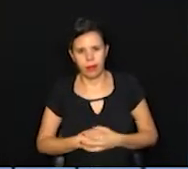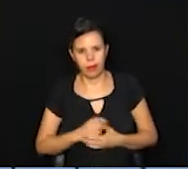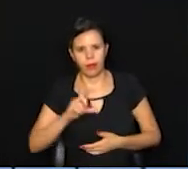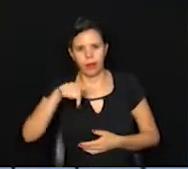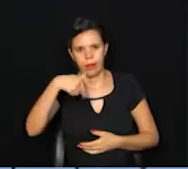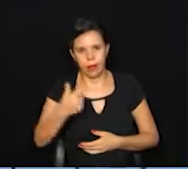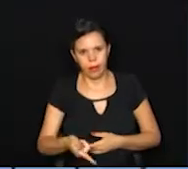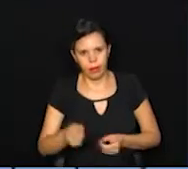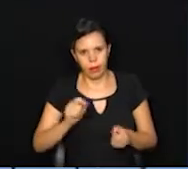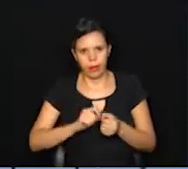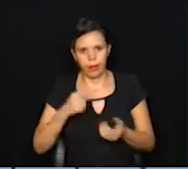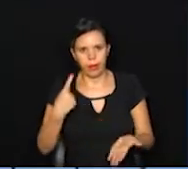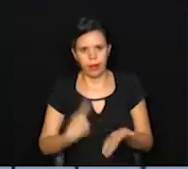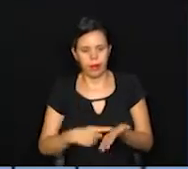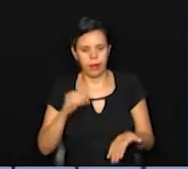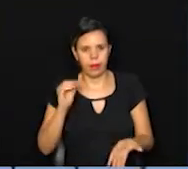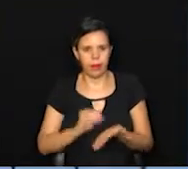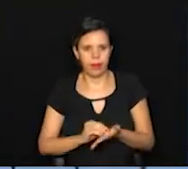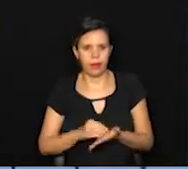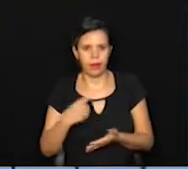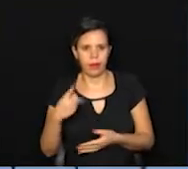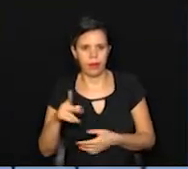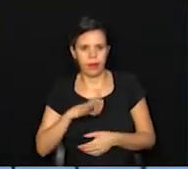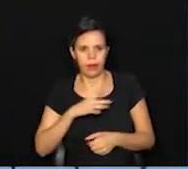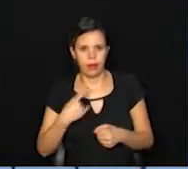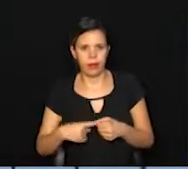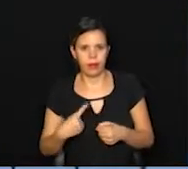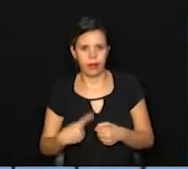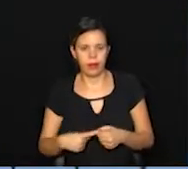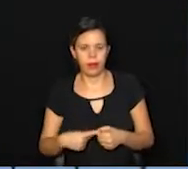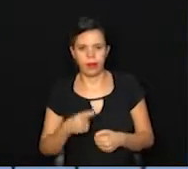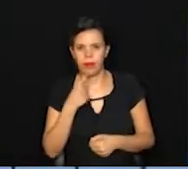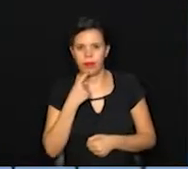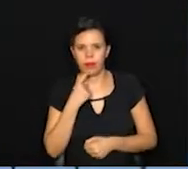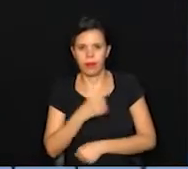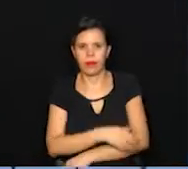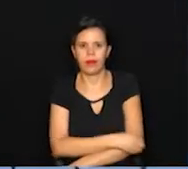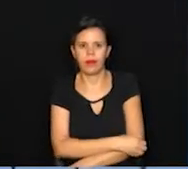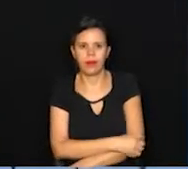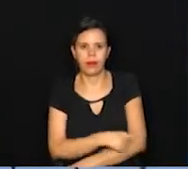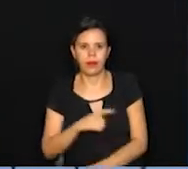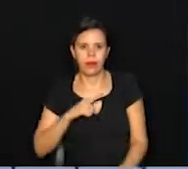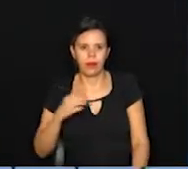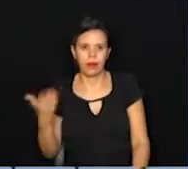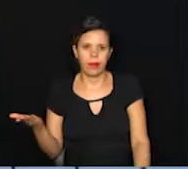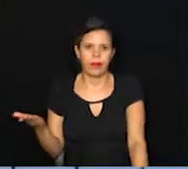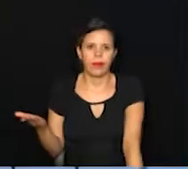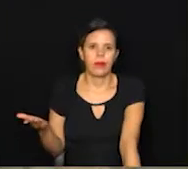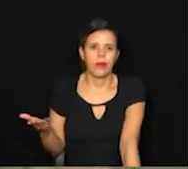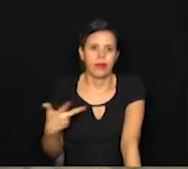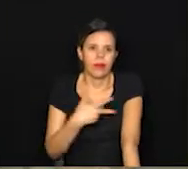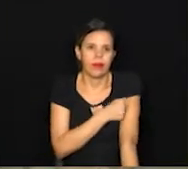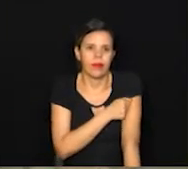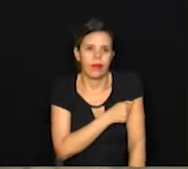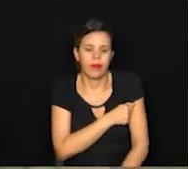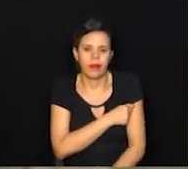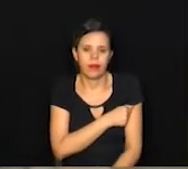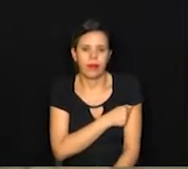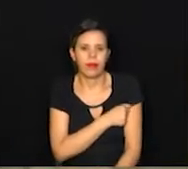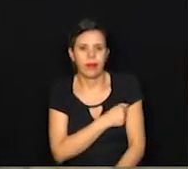depois você vai fazer o agendamento no seu município. No caso de Campinas, a gente tem aqui o vacina